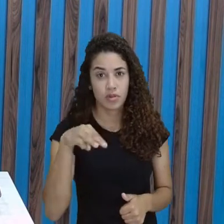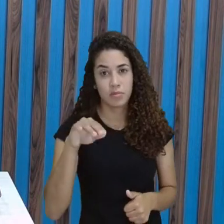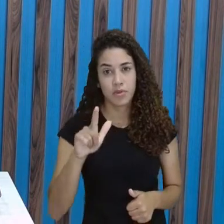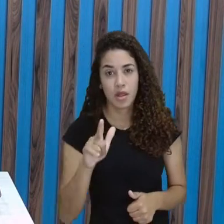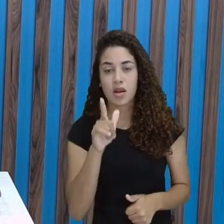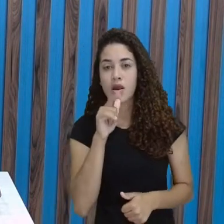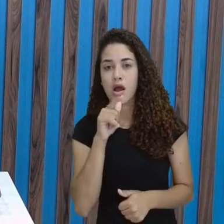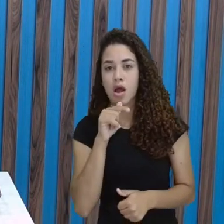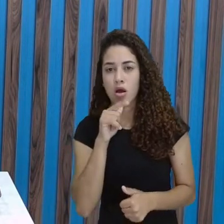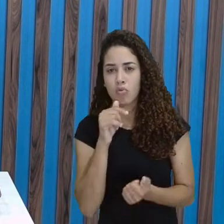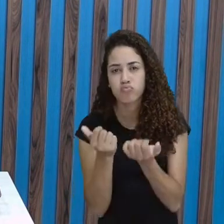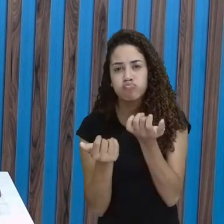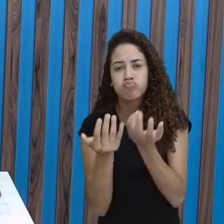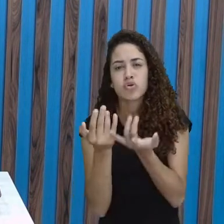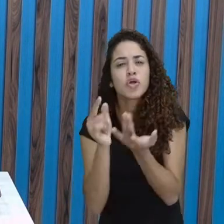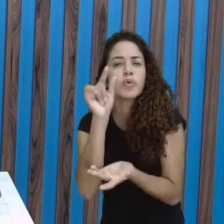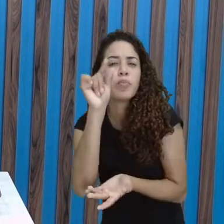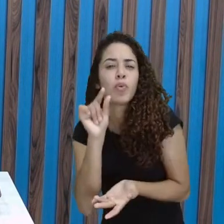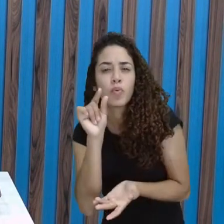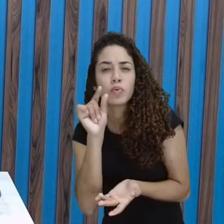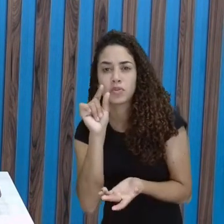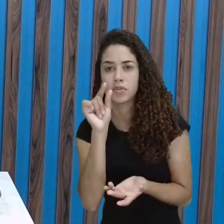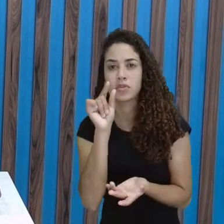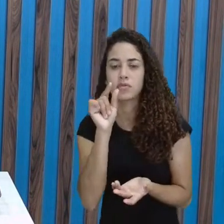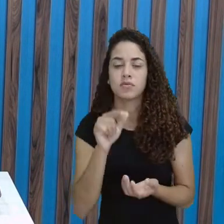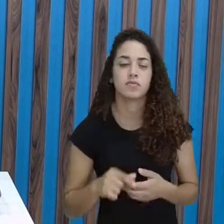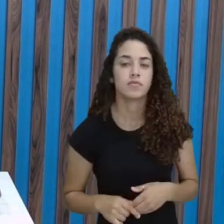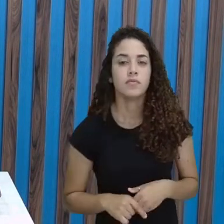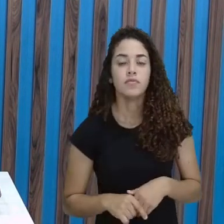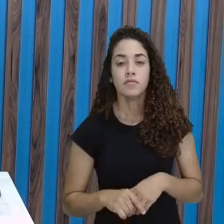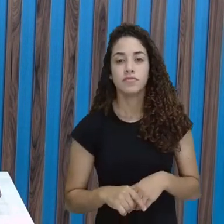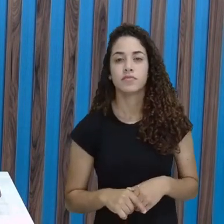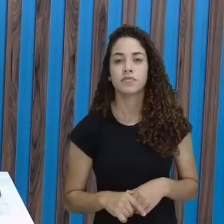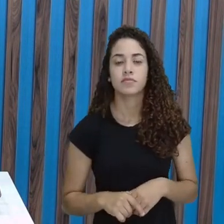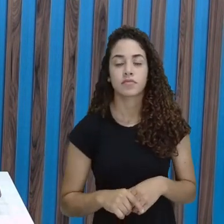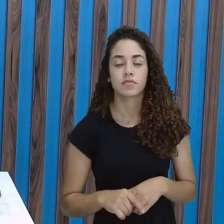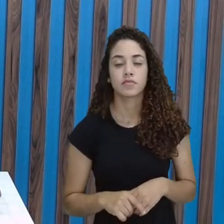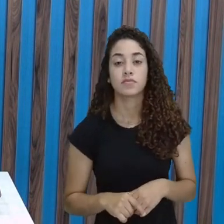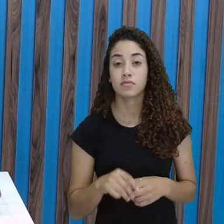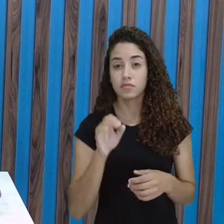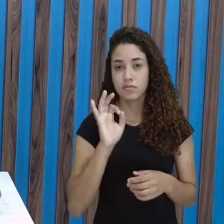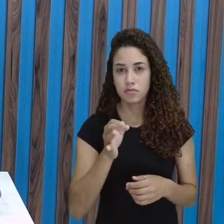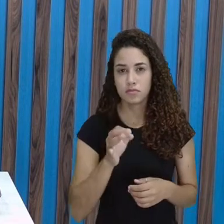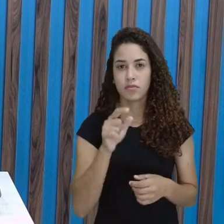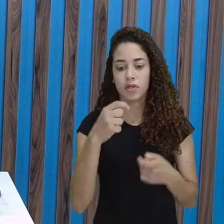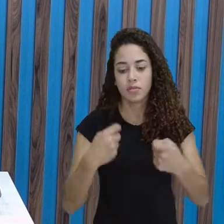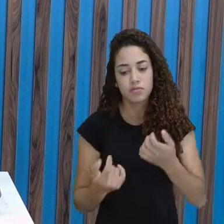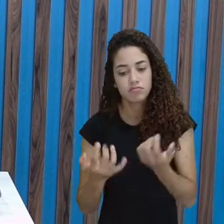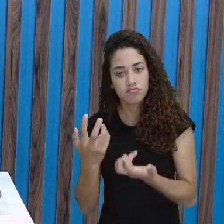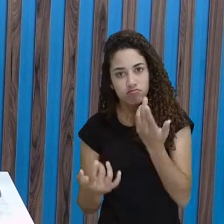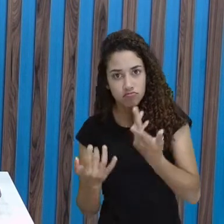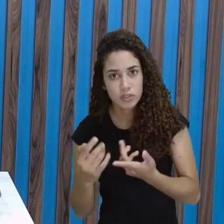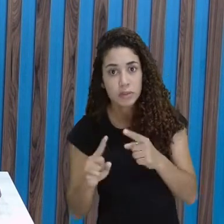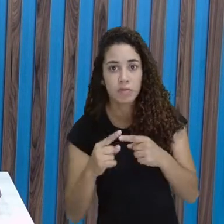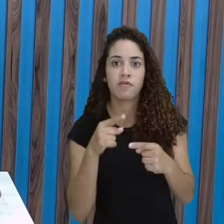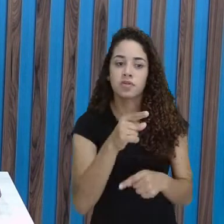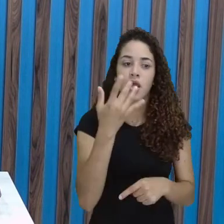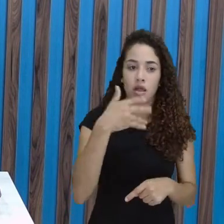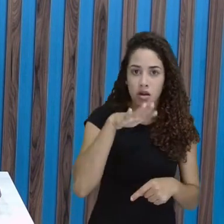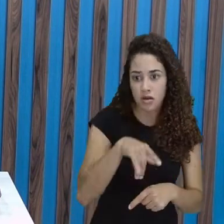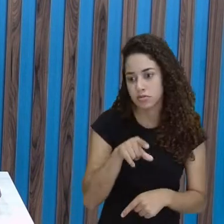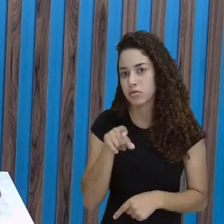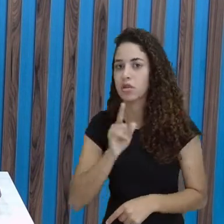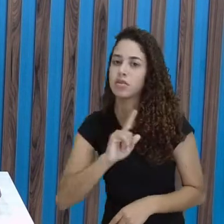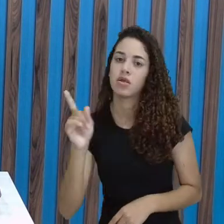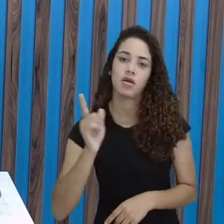morna. Então, para a água estar morna, é preciso esquentá-la. Não é verdade? Não mexe em fogo você, criança. Pede para um